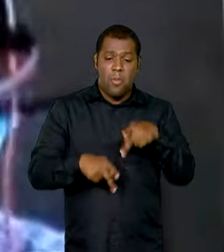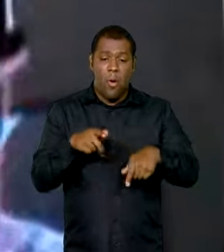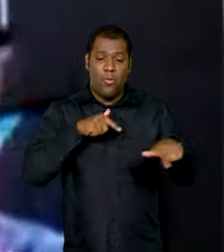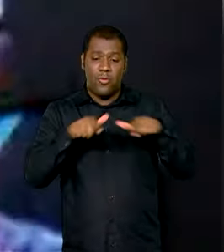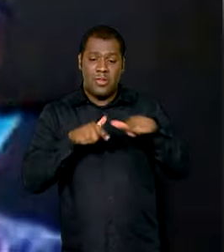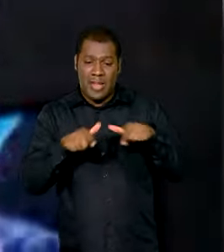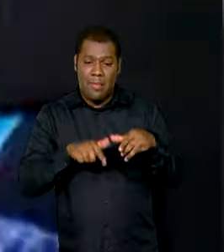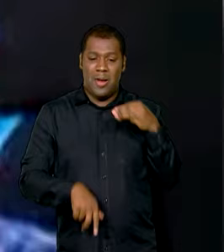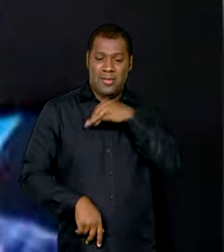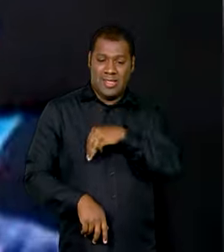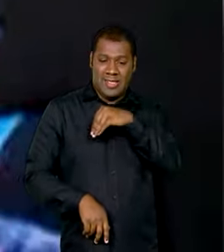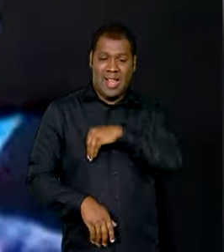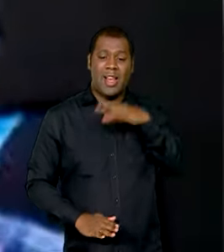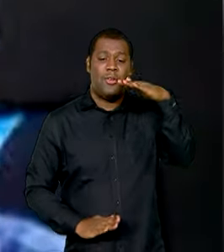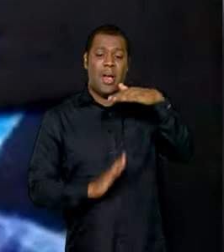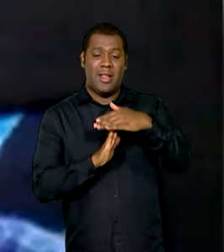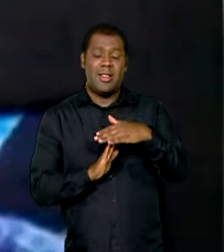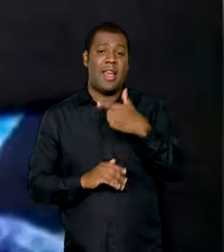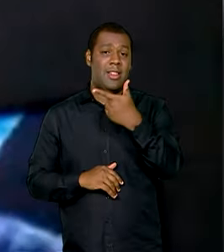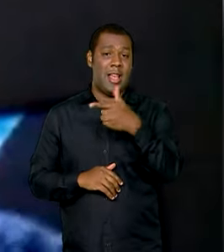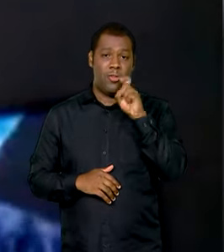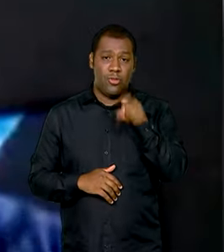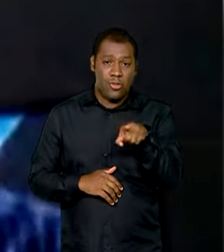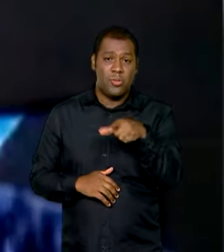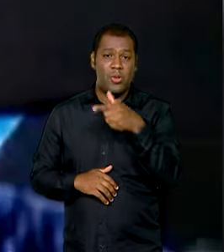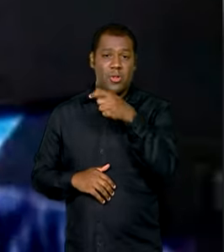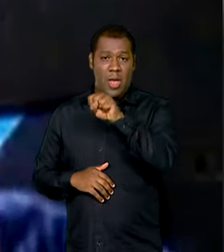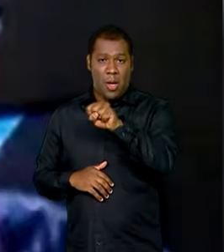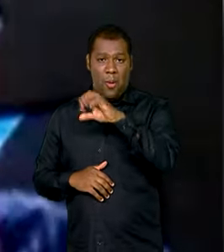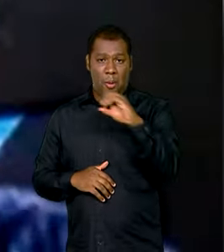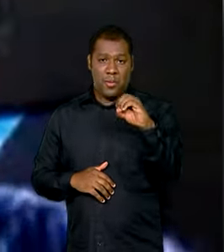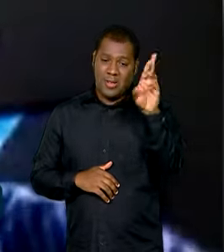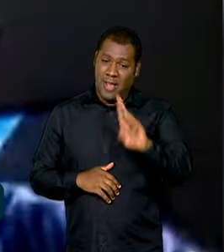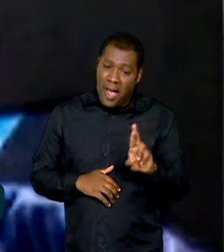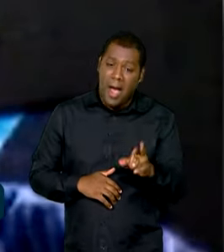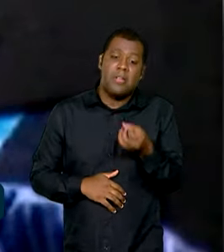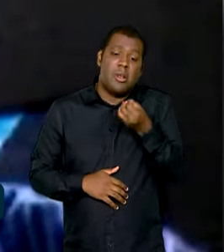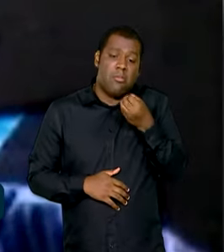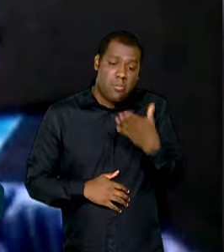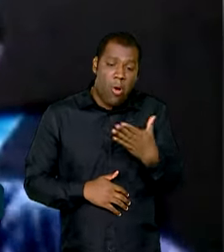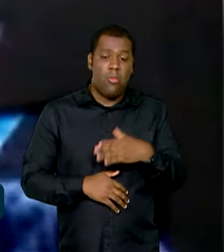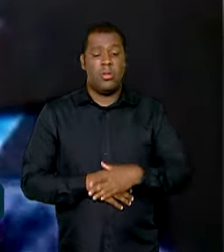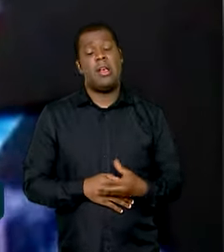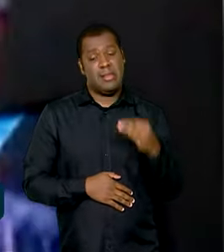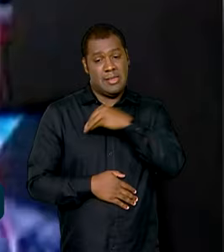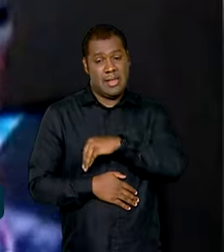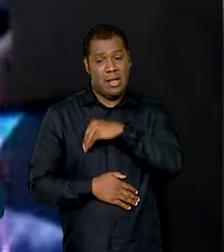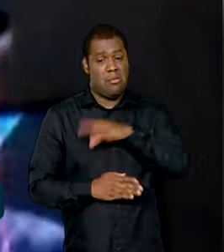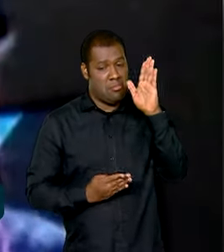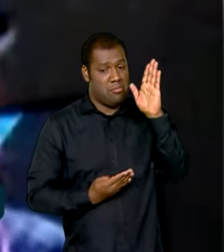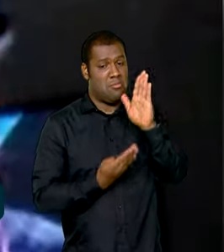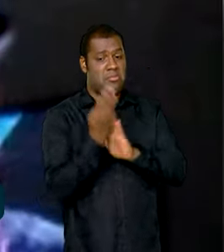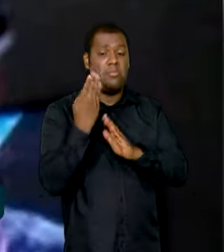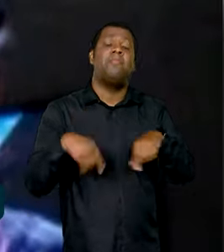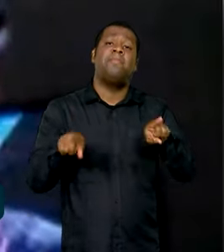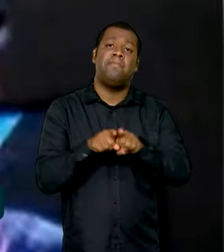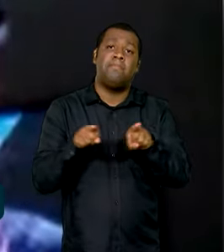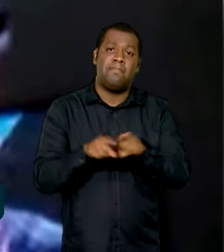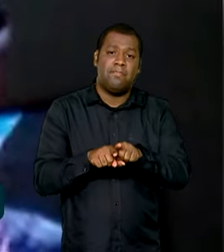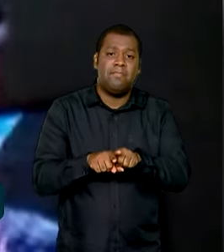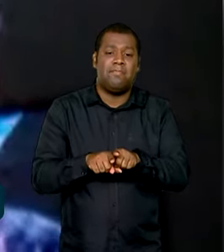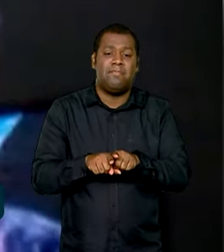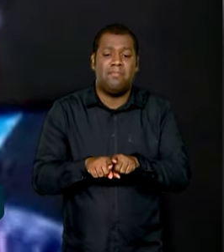dois salários mínimos tiveram um duplo benefício. Eles ganharam com o aumento do salário mínimo e, por outro lado, eles